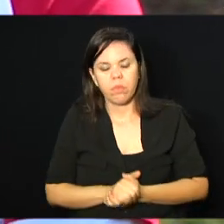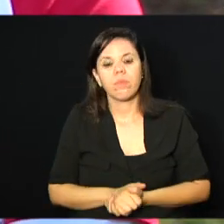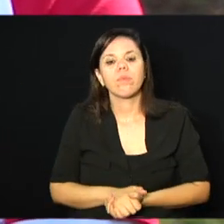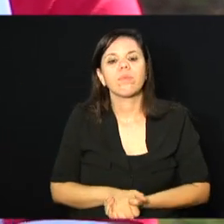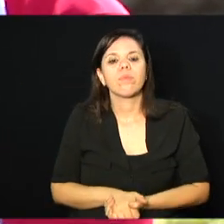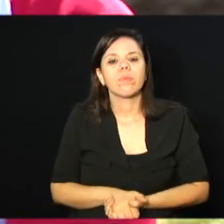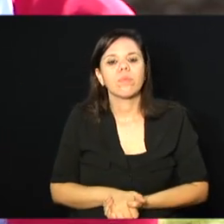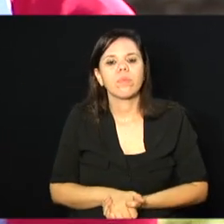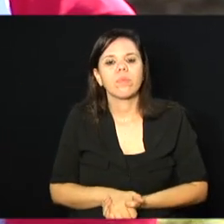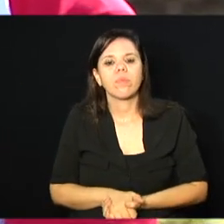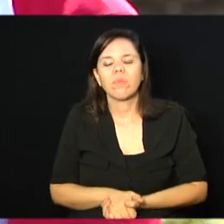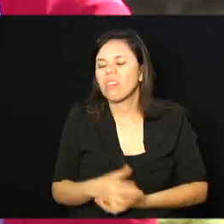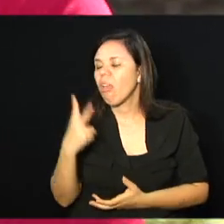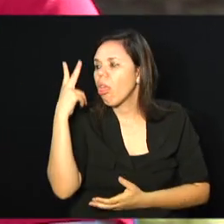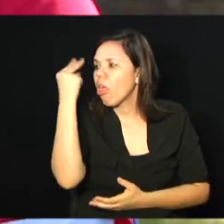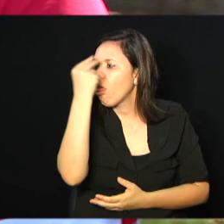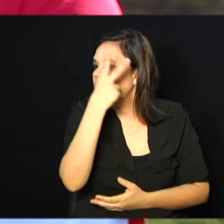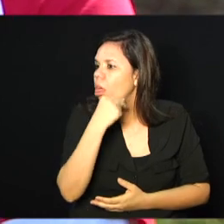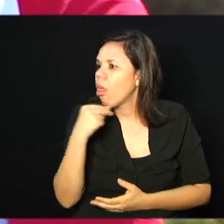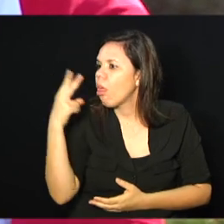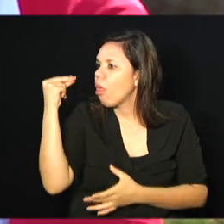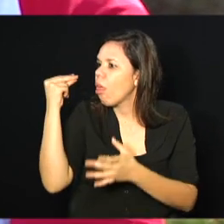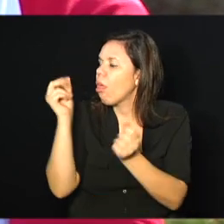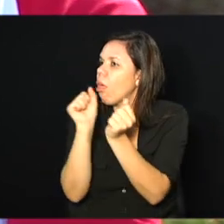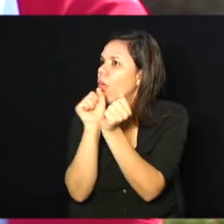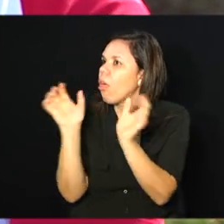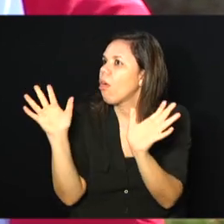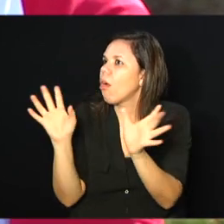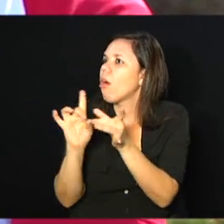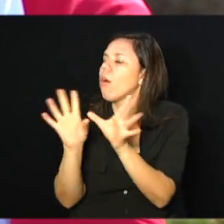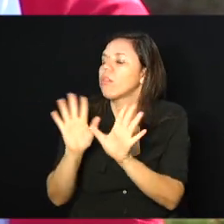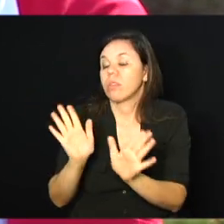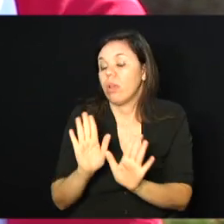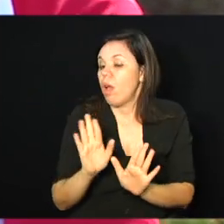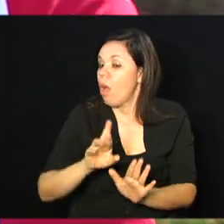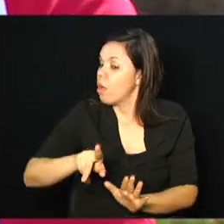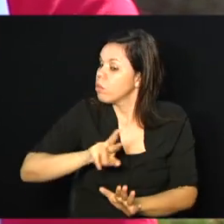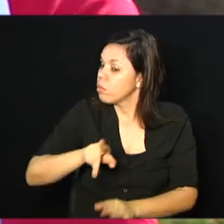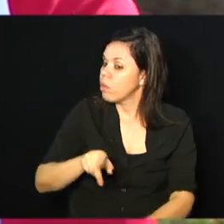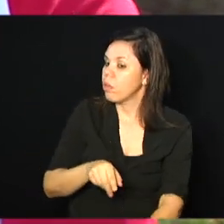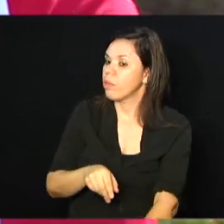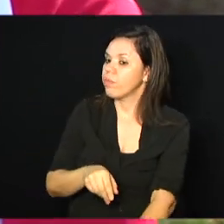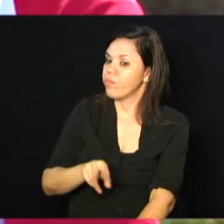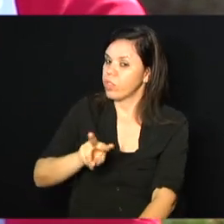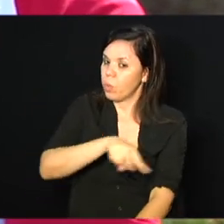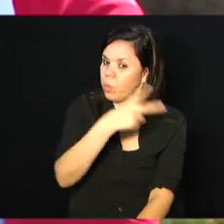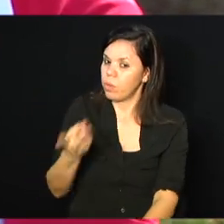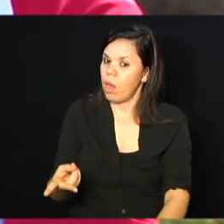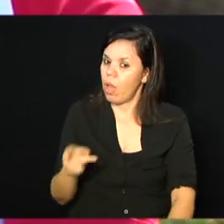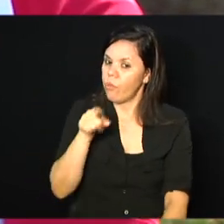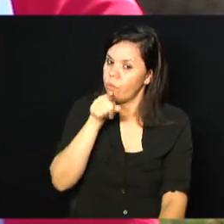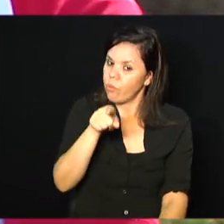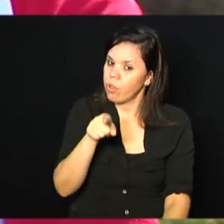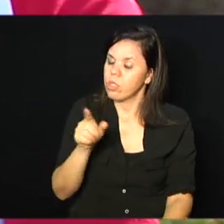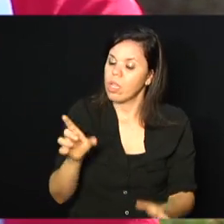ilusão de liberdade. Mas não é. É o contrário. Quando você coloca a pessoa para correr num triciclo,